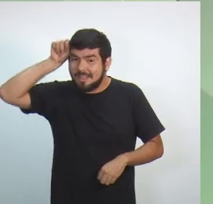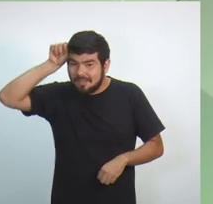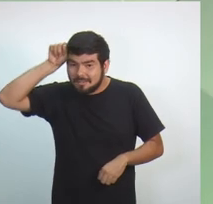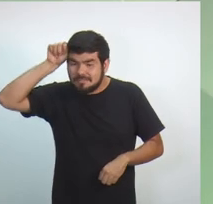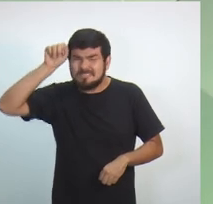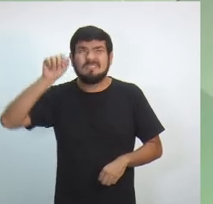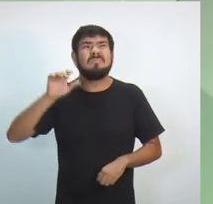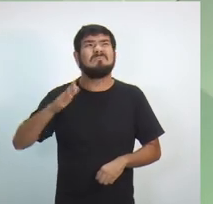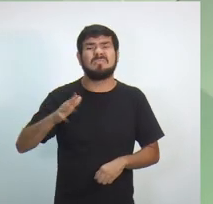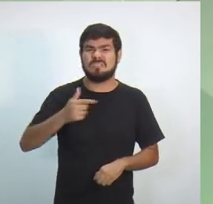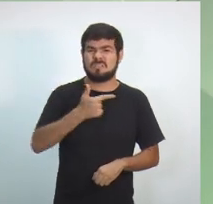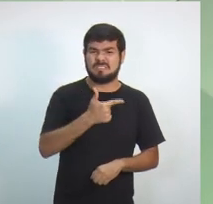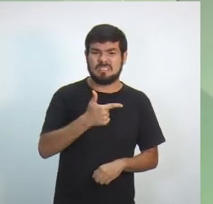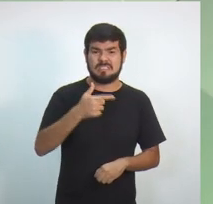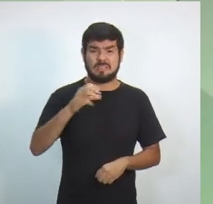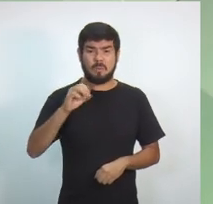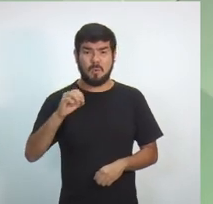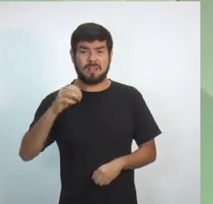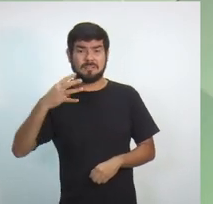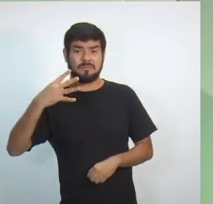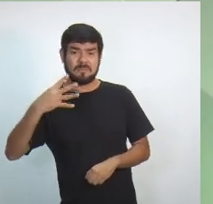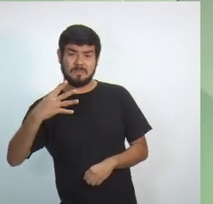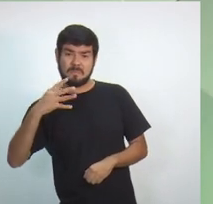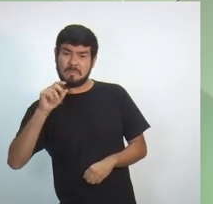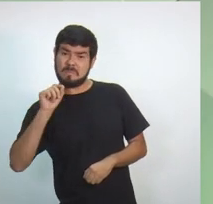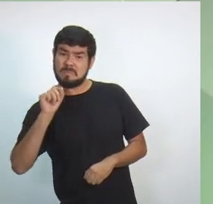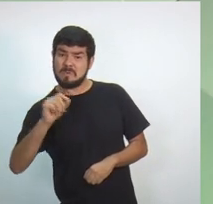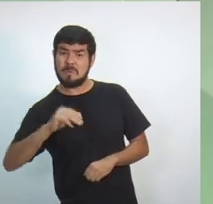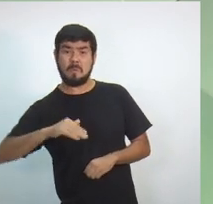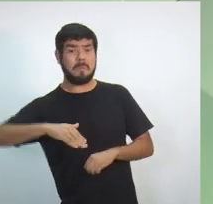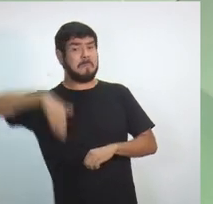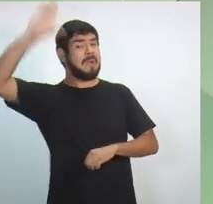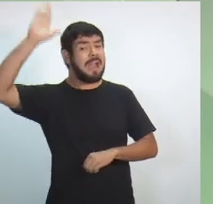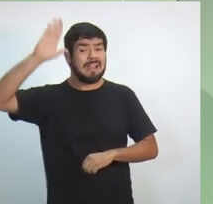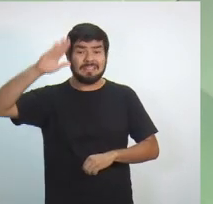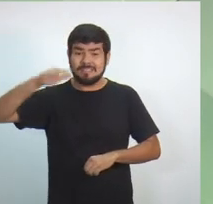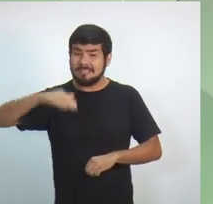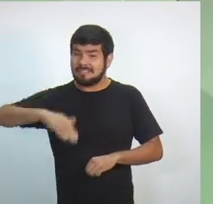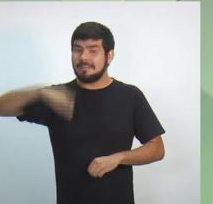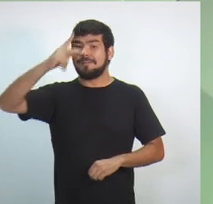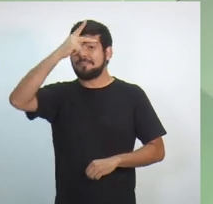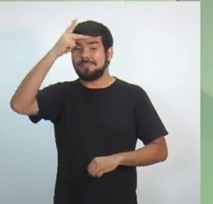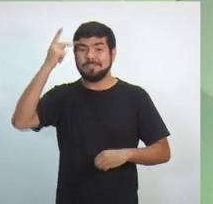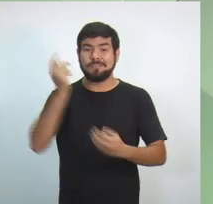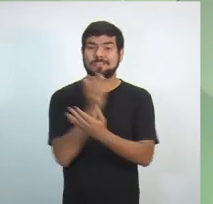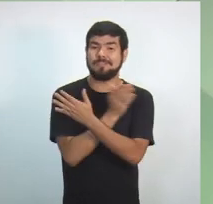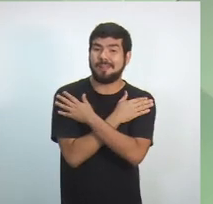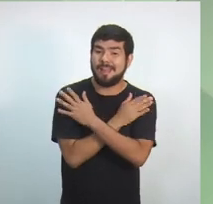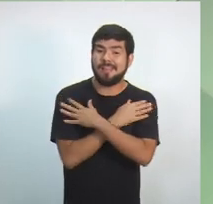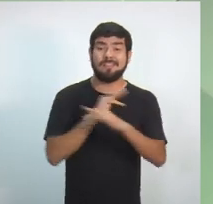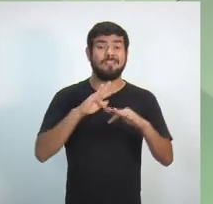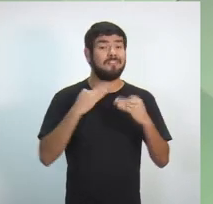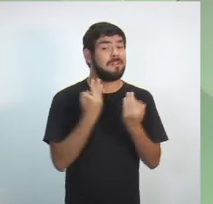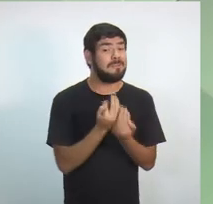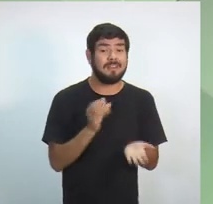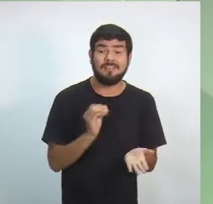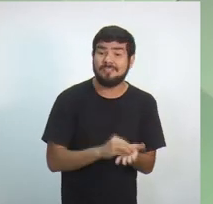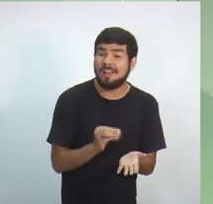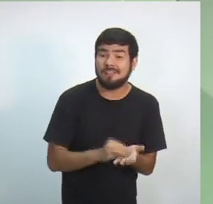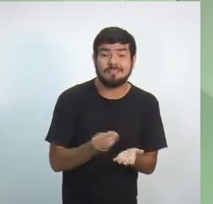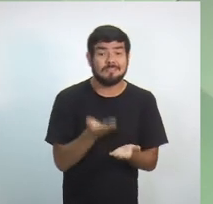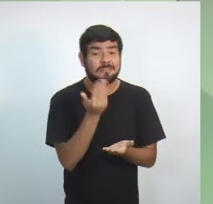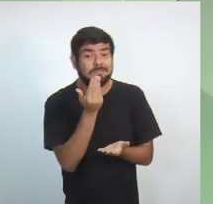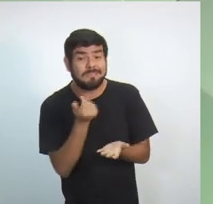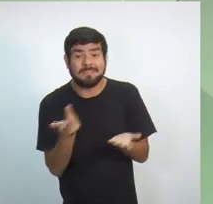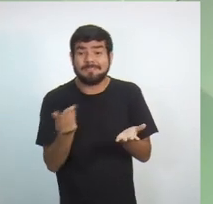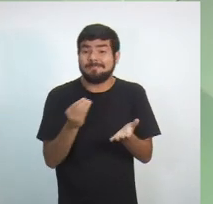são 204 mil, mais de 204 mil. São pessoas desempregadas, famílias que não têm como sustentar seus parentes,